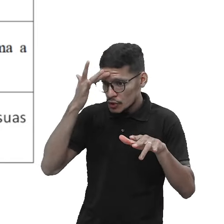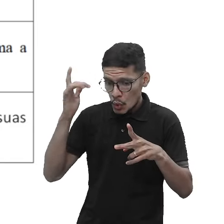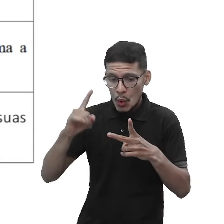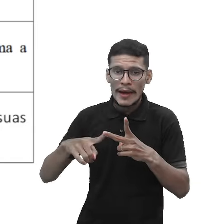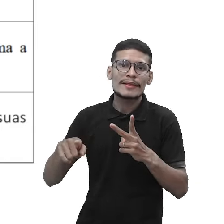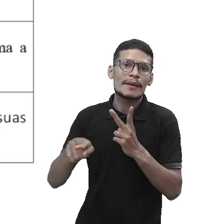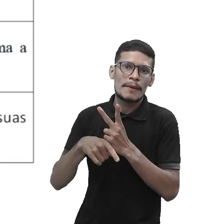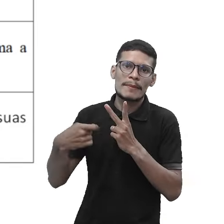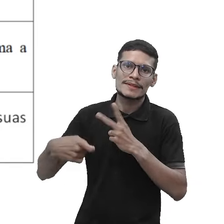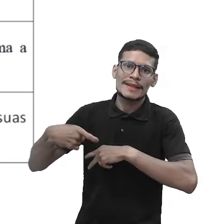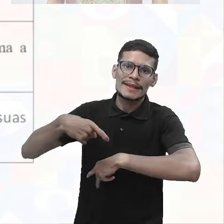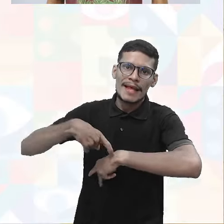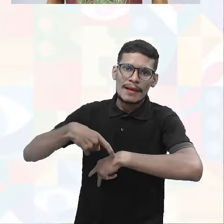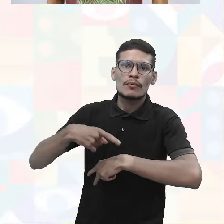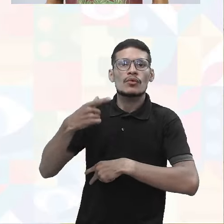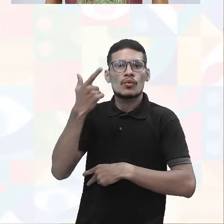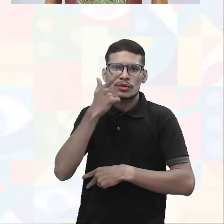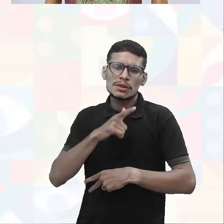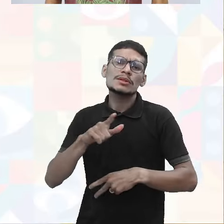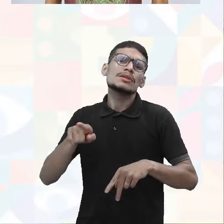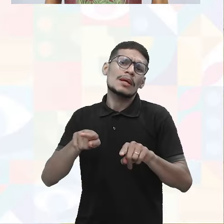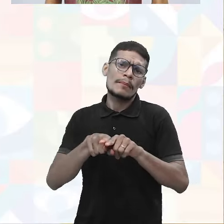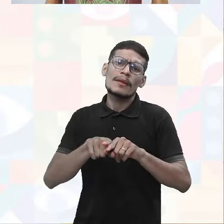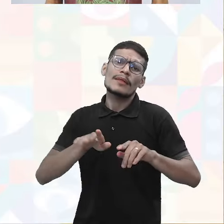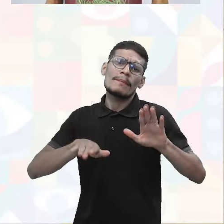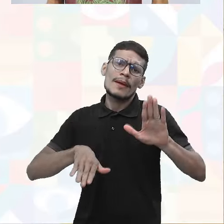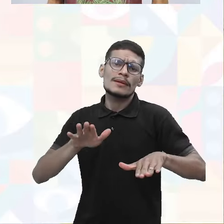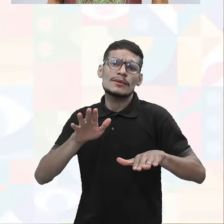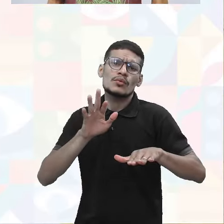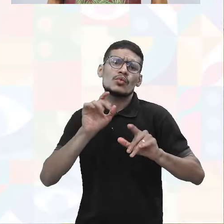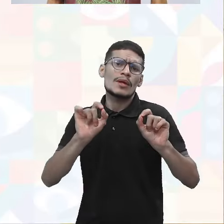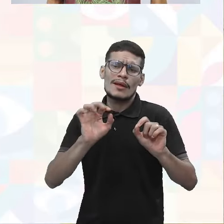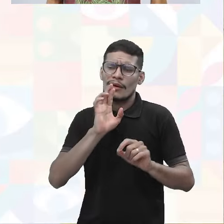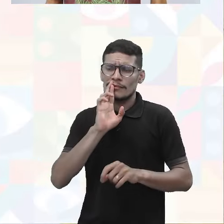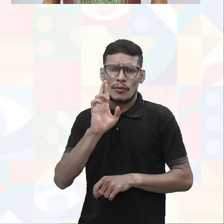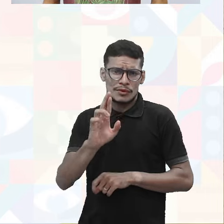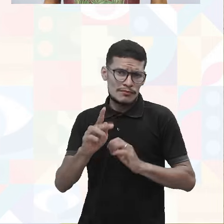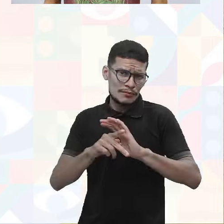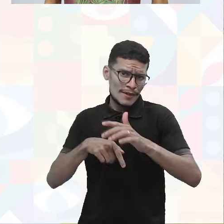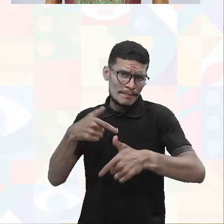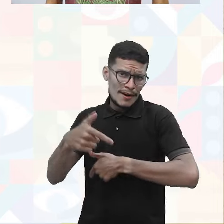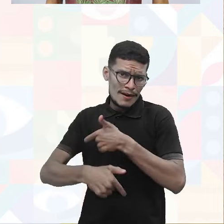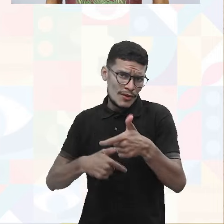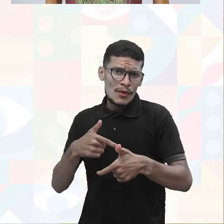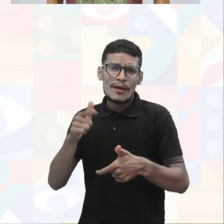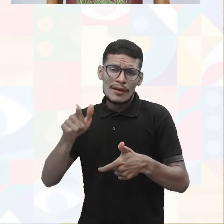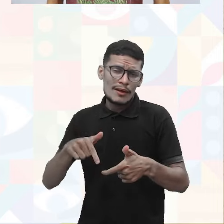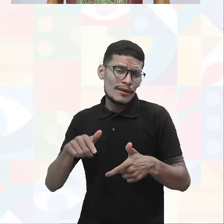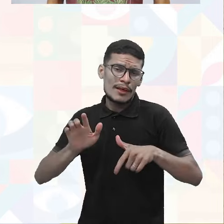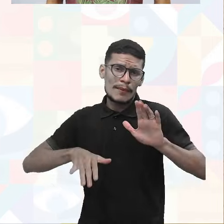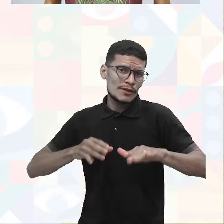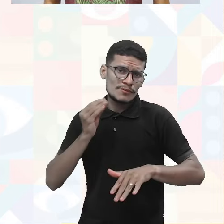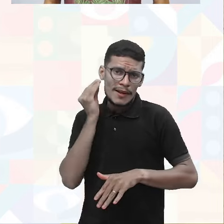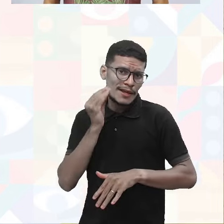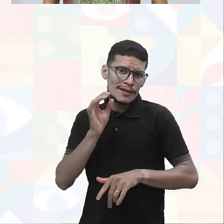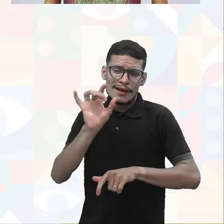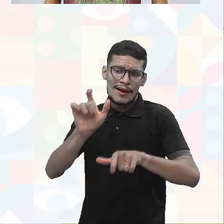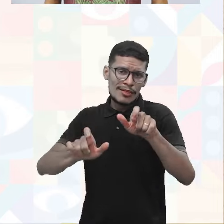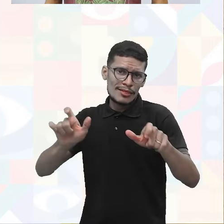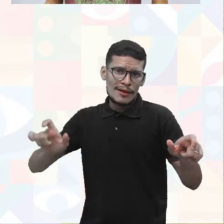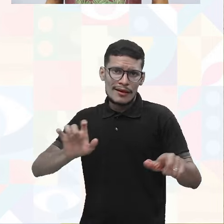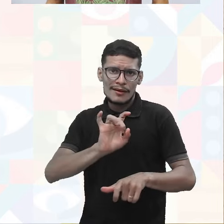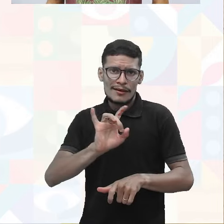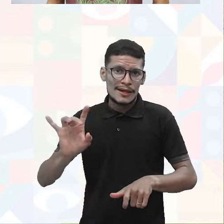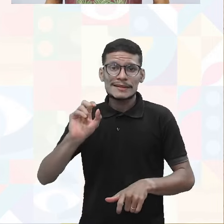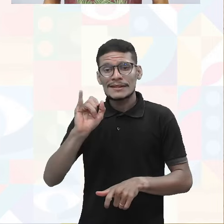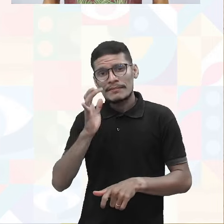utilizando e isso vai depender também do resultado desse trabalho que vai estar sendo realizado dessa experiência dela. Então quanto mais experientes